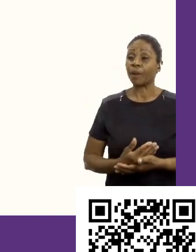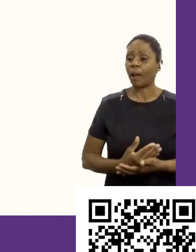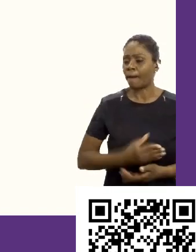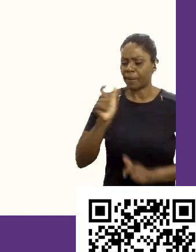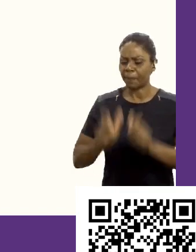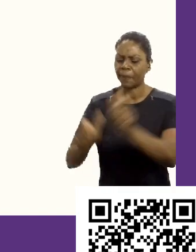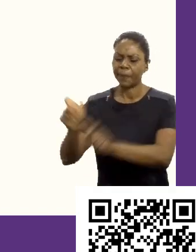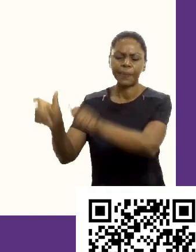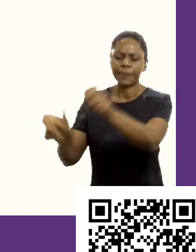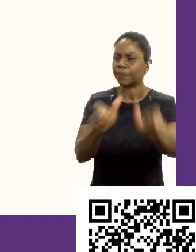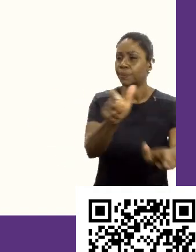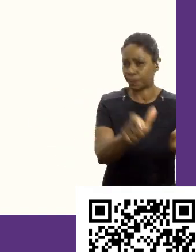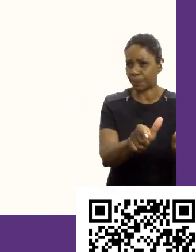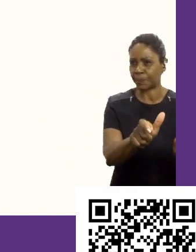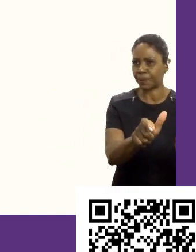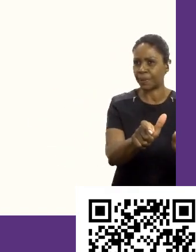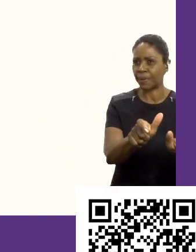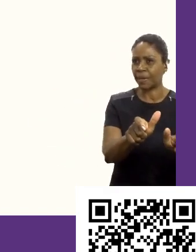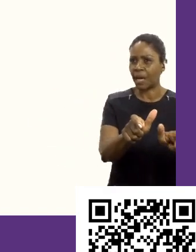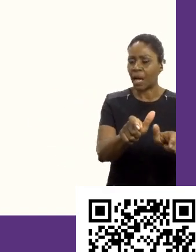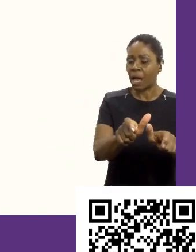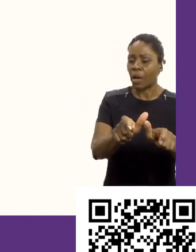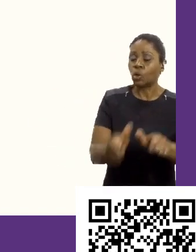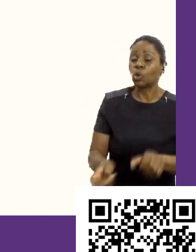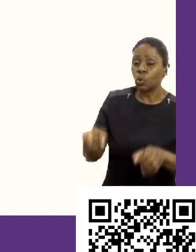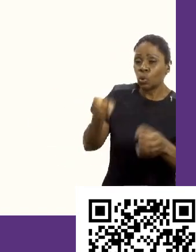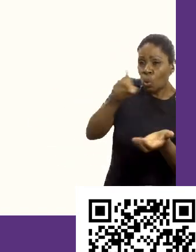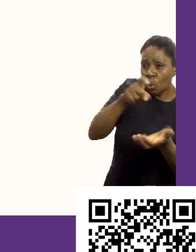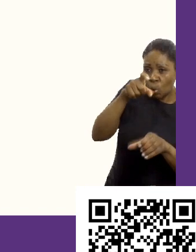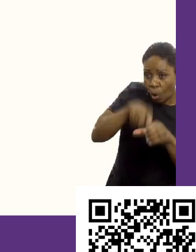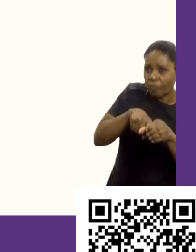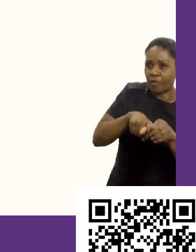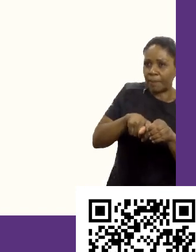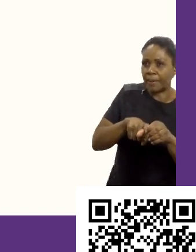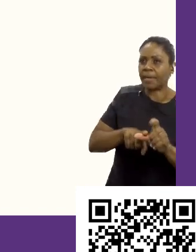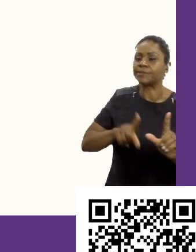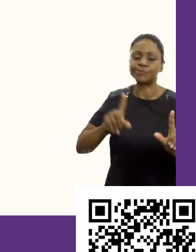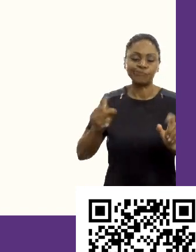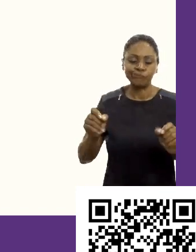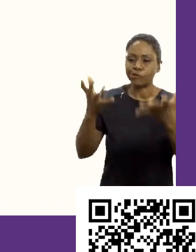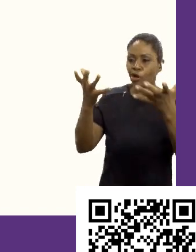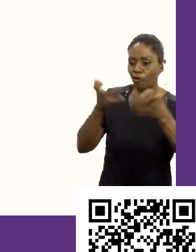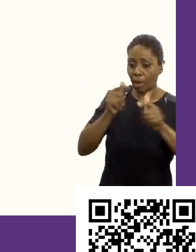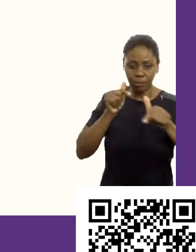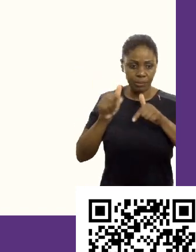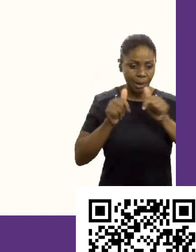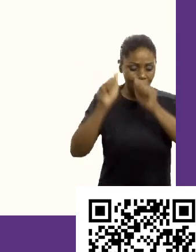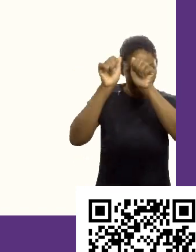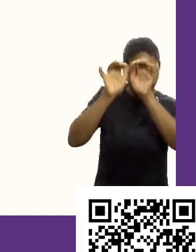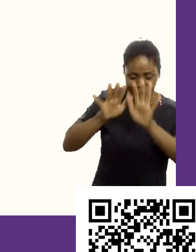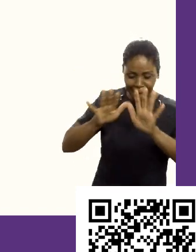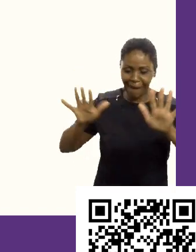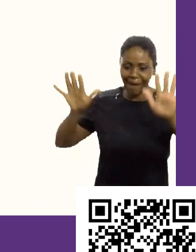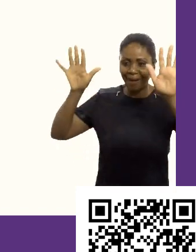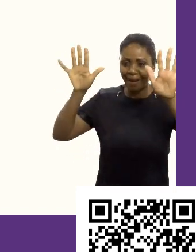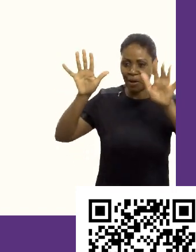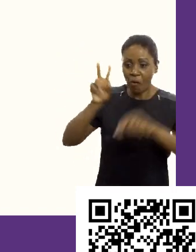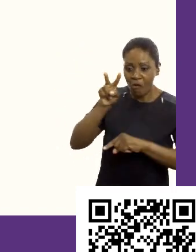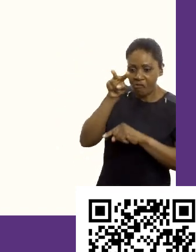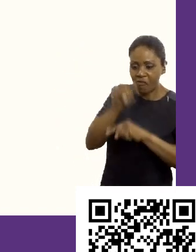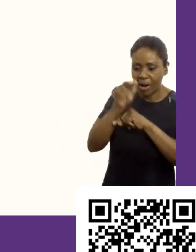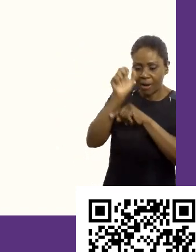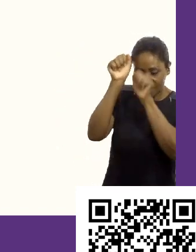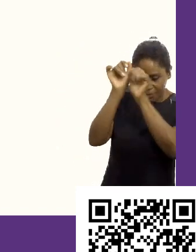gente, gente, recolocação. Mariana, eu quero o emprego dos meus sonhos. Eu quero a vaga dos meus